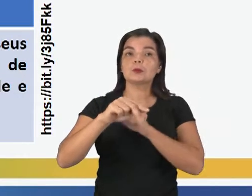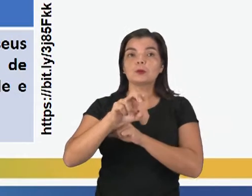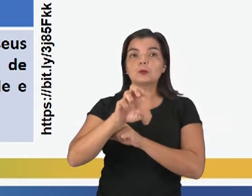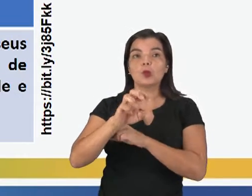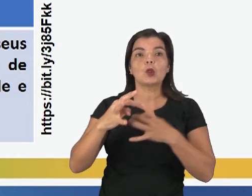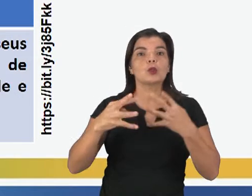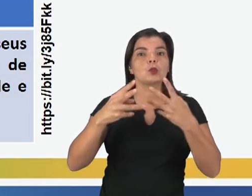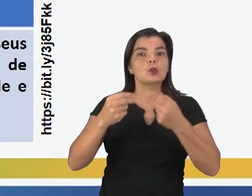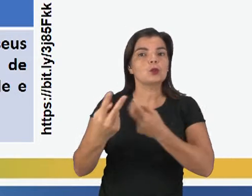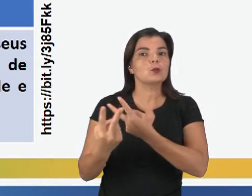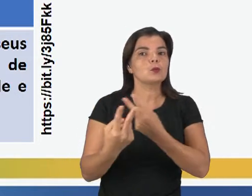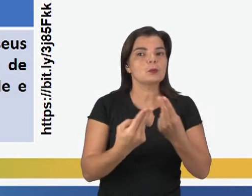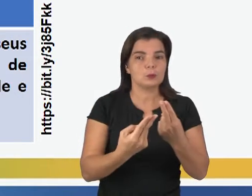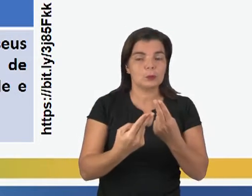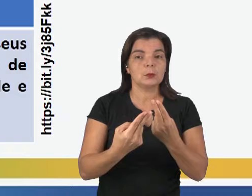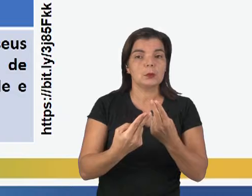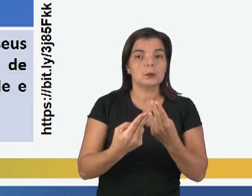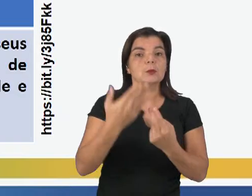5º,